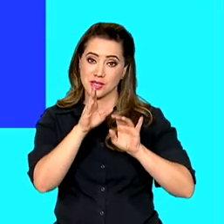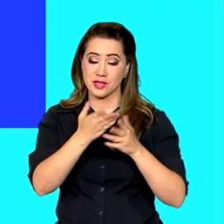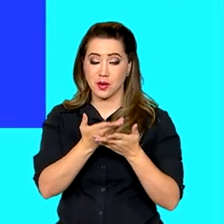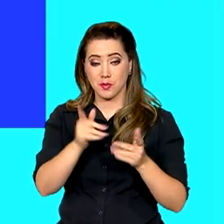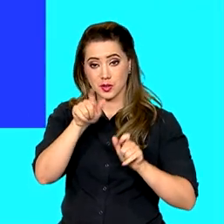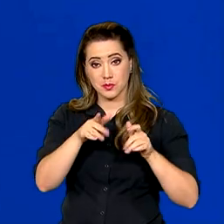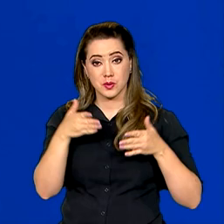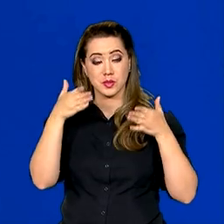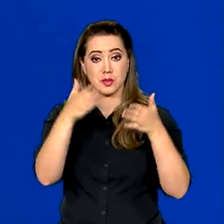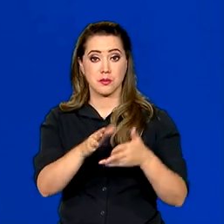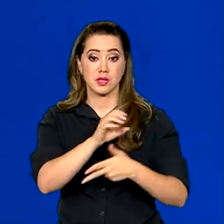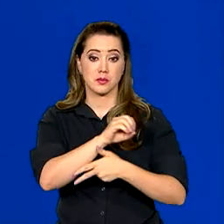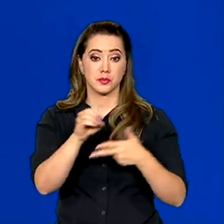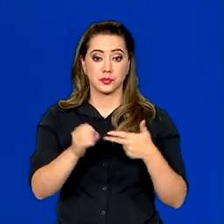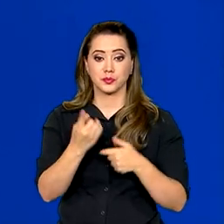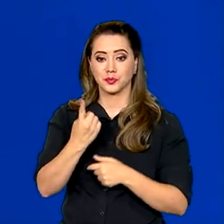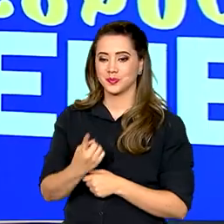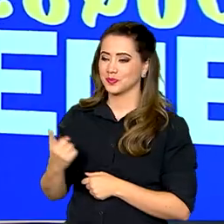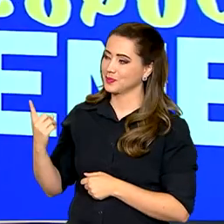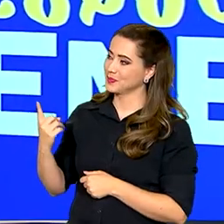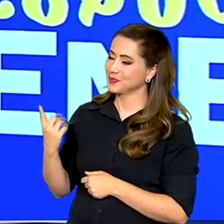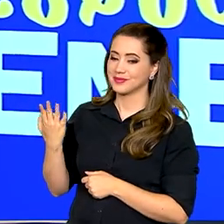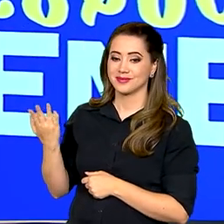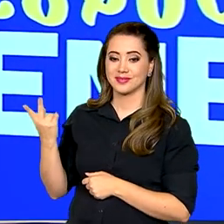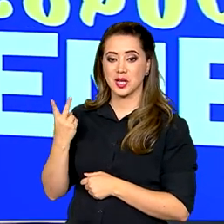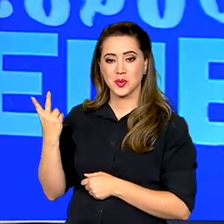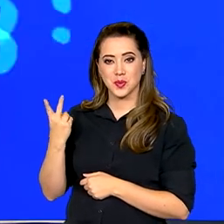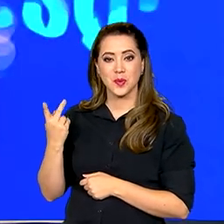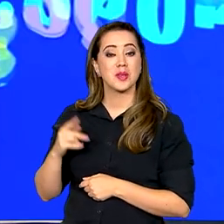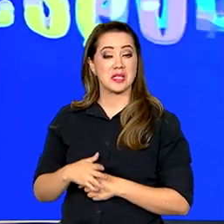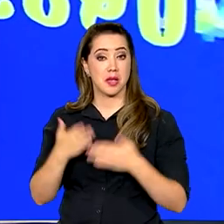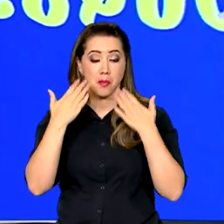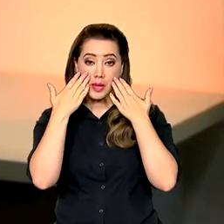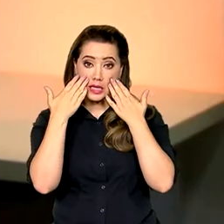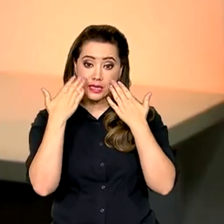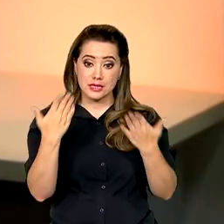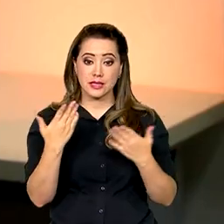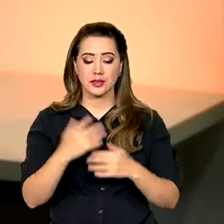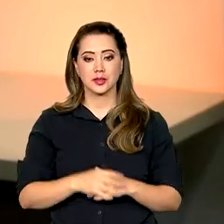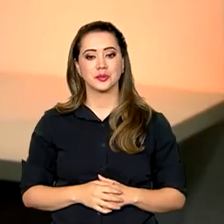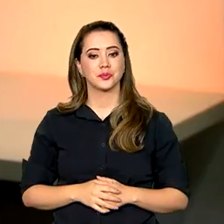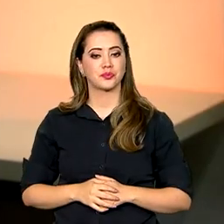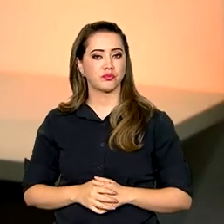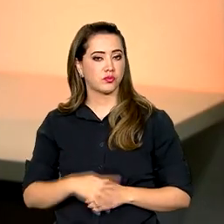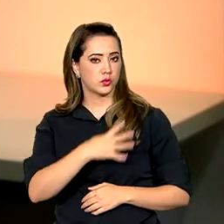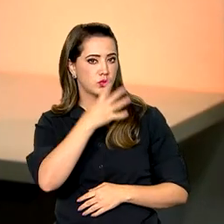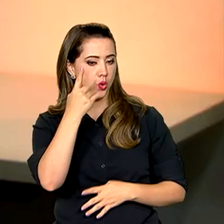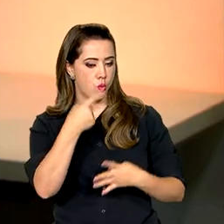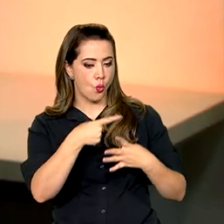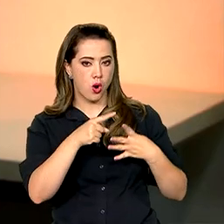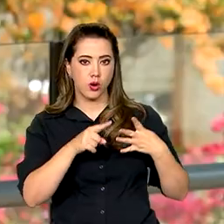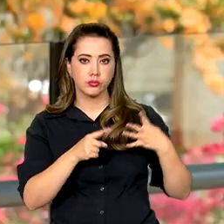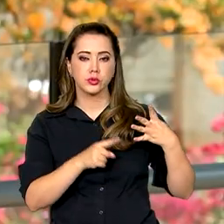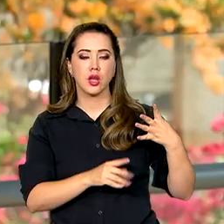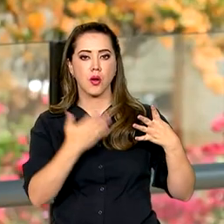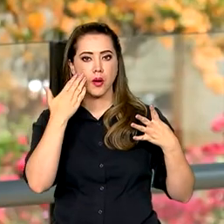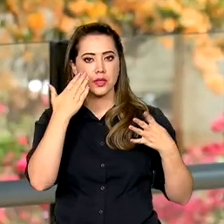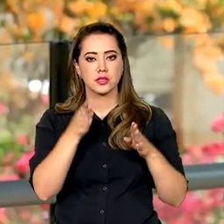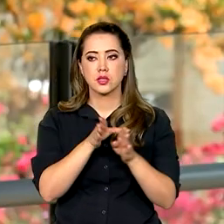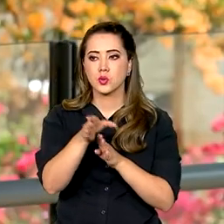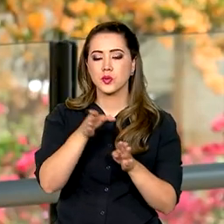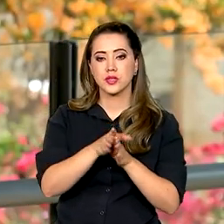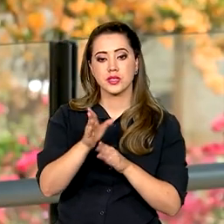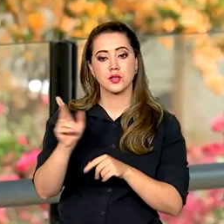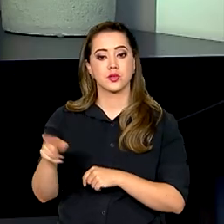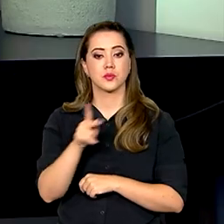do Ensino Médio. As jornalistas Carol Becker e Ana Elisa Santana apresentam Read. Quatro episódios com dicas de professores